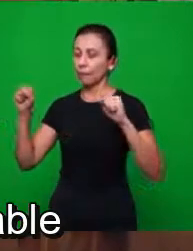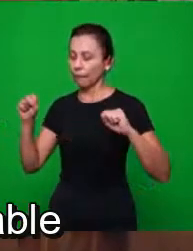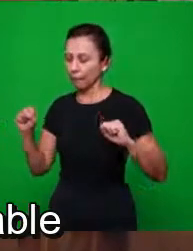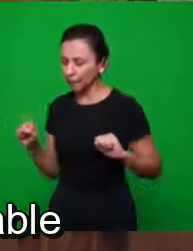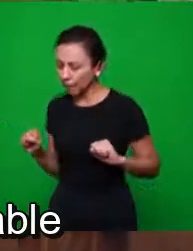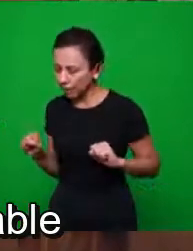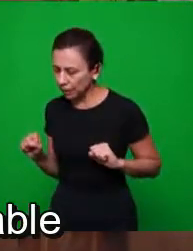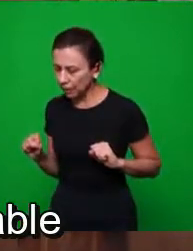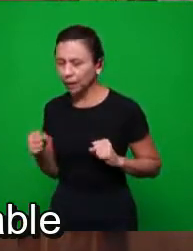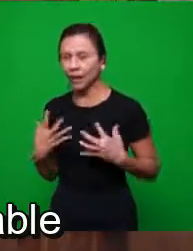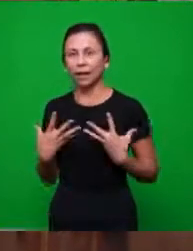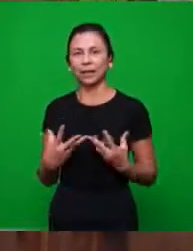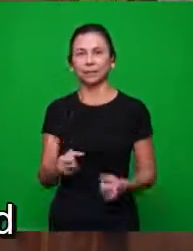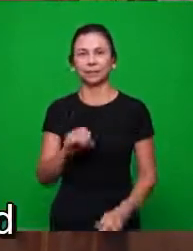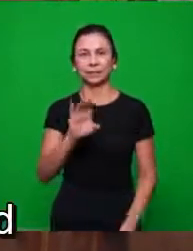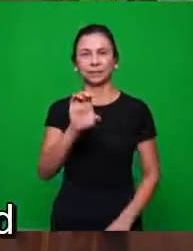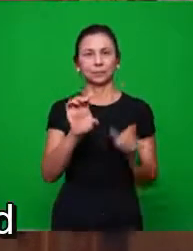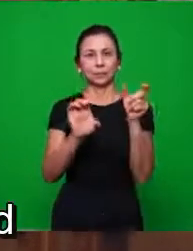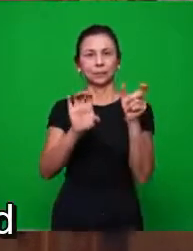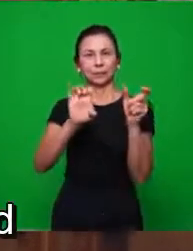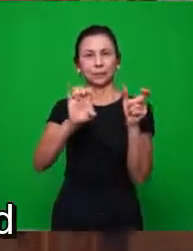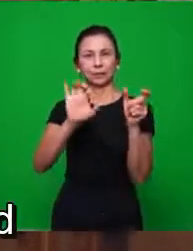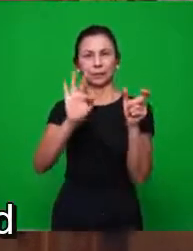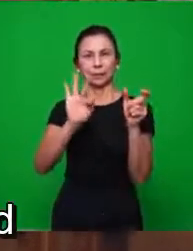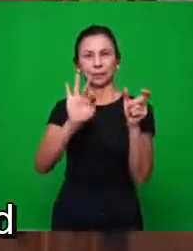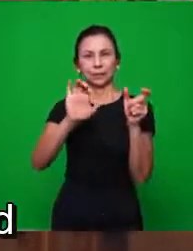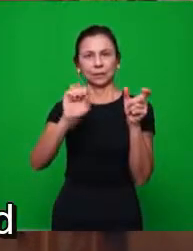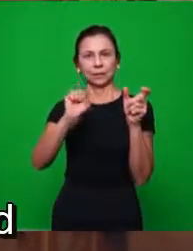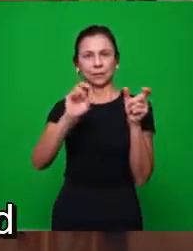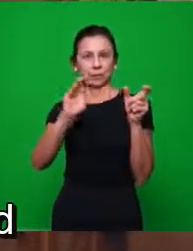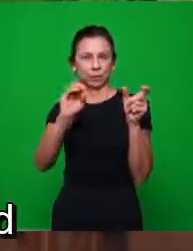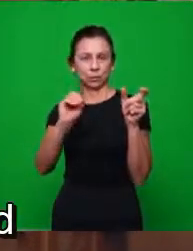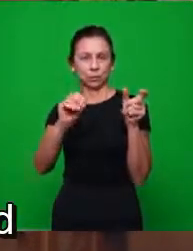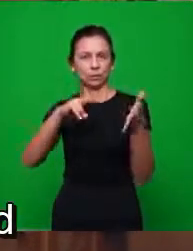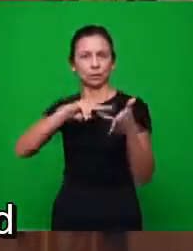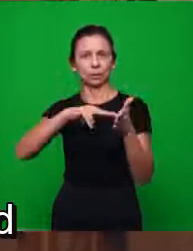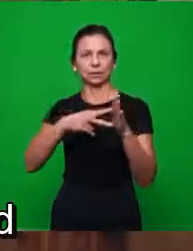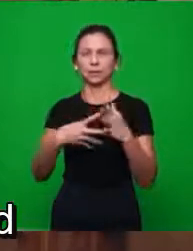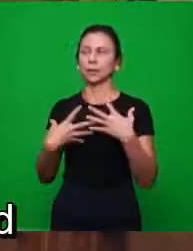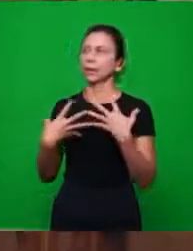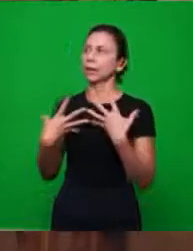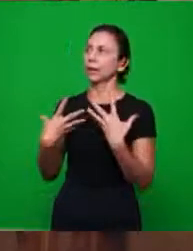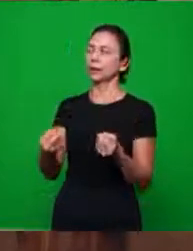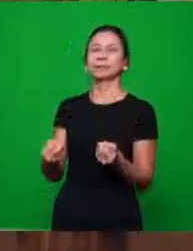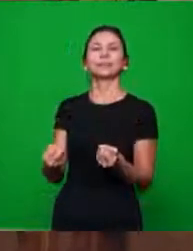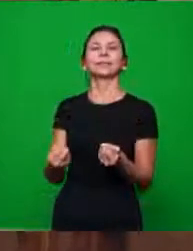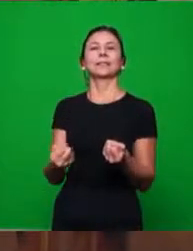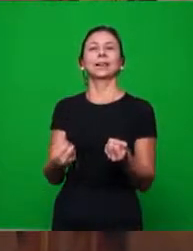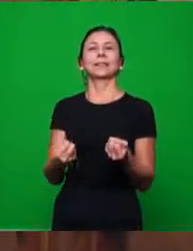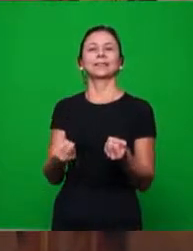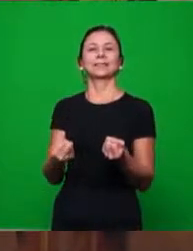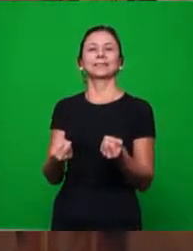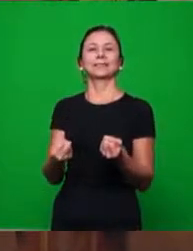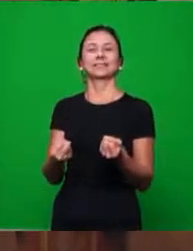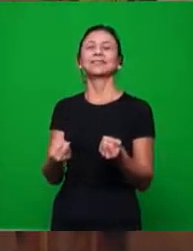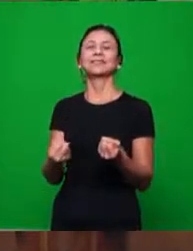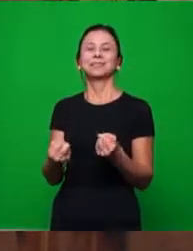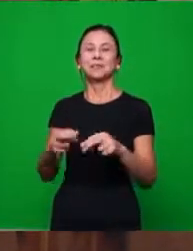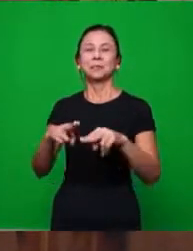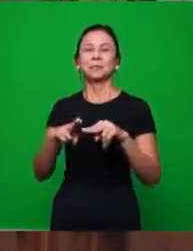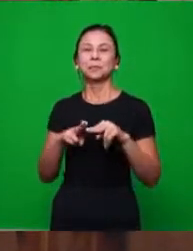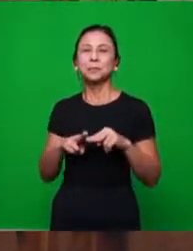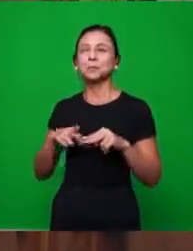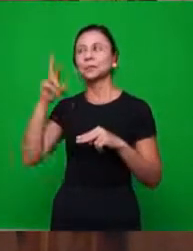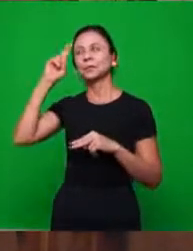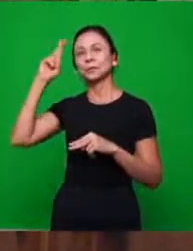quer dizer aceitável. Deus e o Espírito Santo de Jesus aceitaram essa igreja pelo trabalho que ela tinha